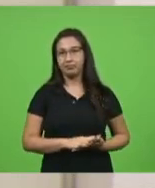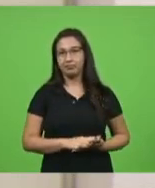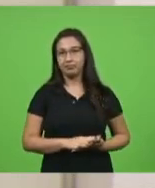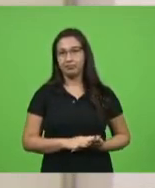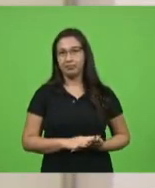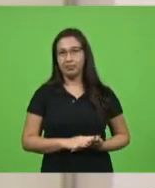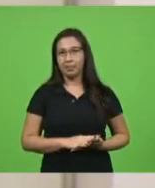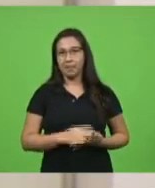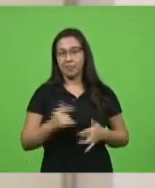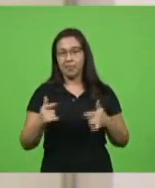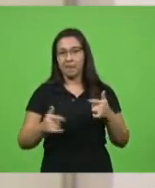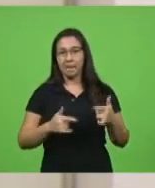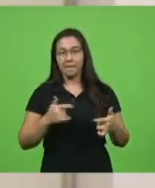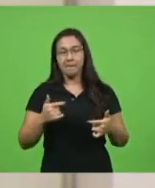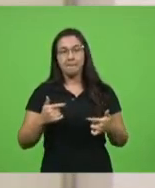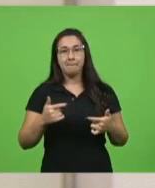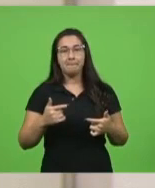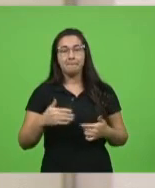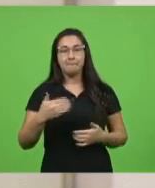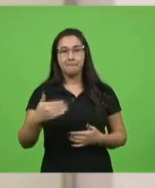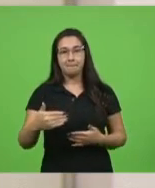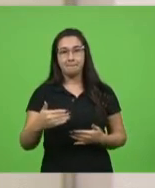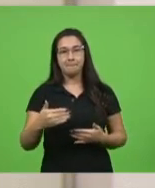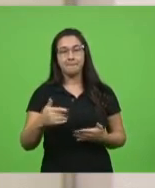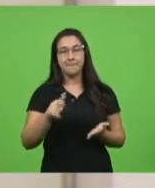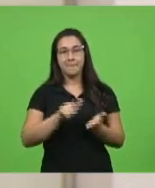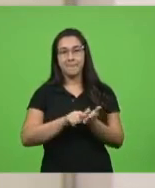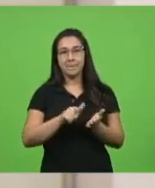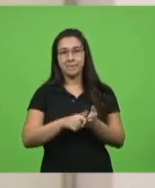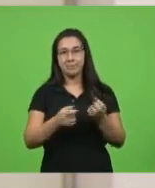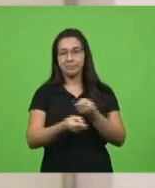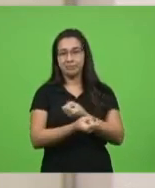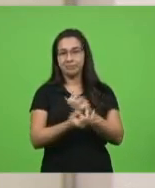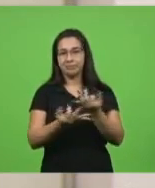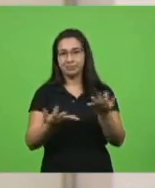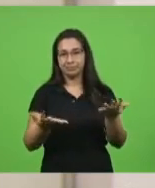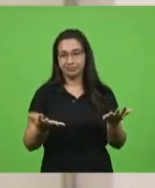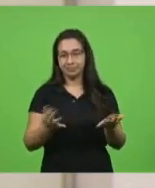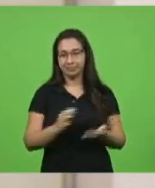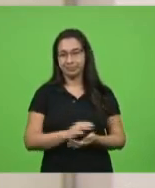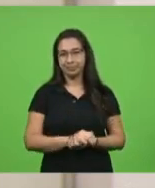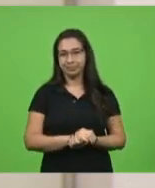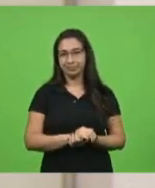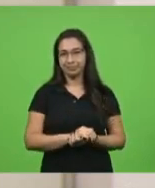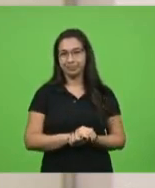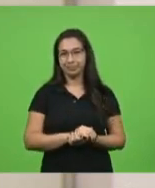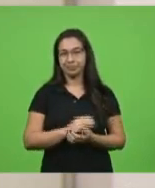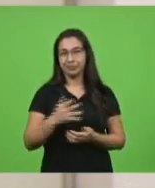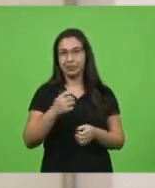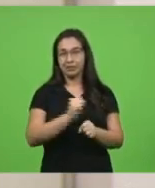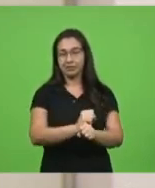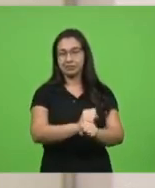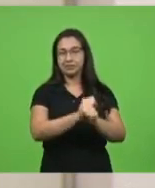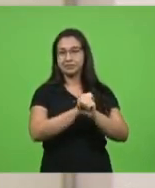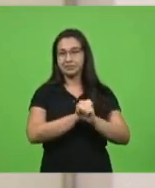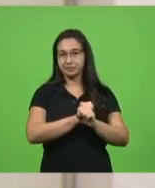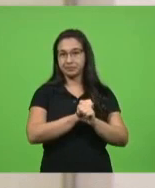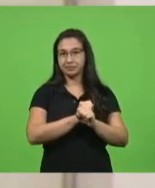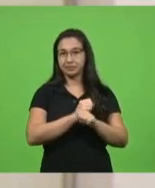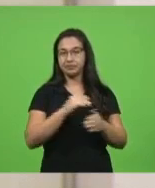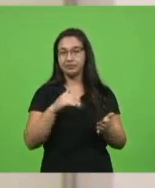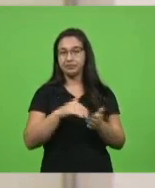Expediente. O senhor presidente solicitou que se procedesse à distribuição. Ato contínuo, senhor presidente suspendeu a sessão até às